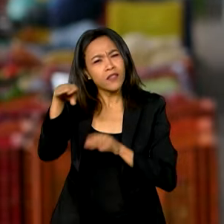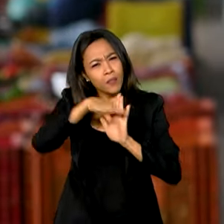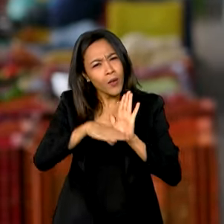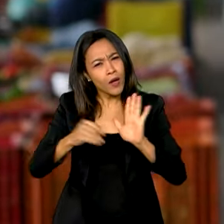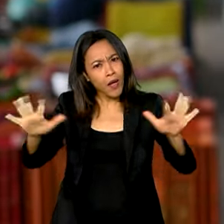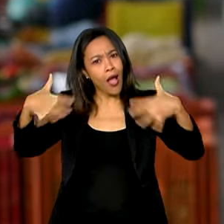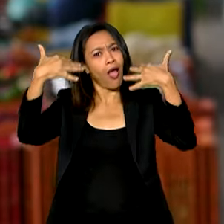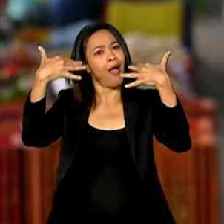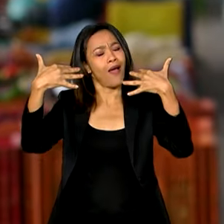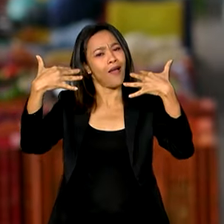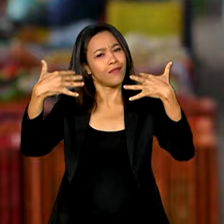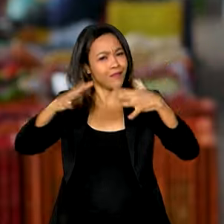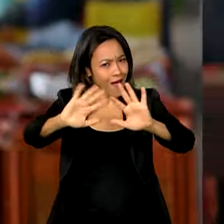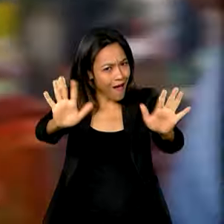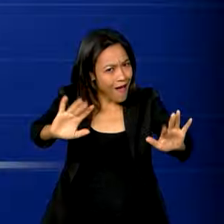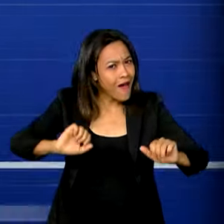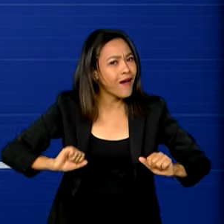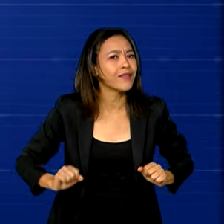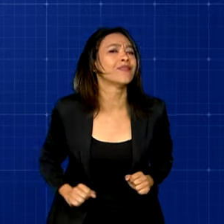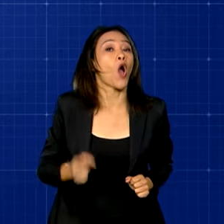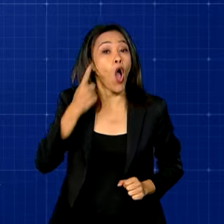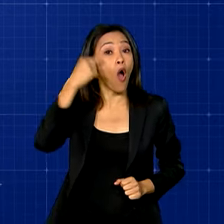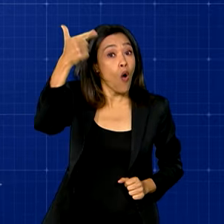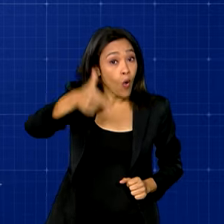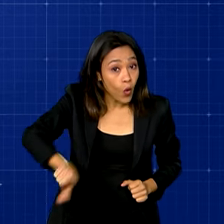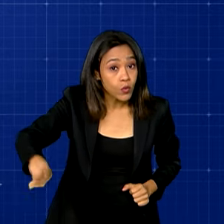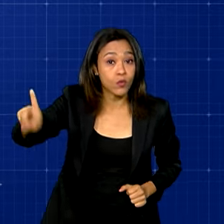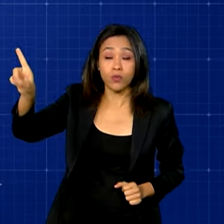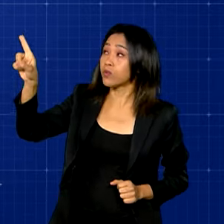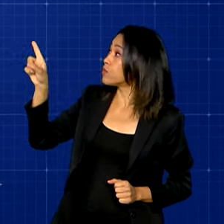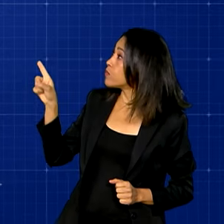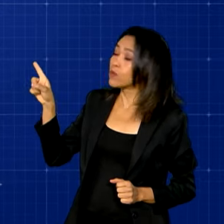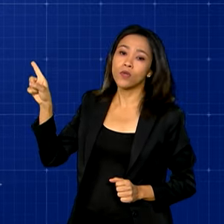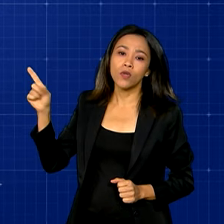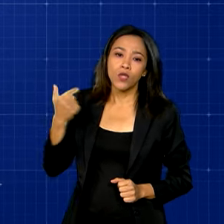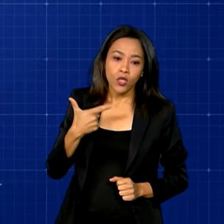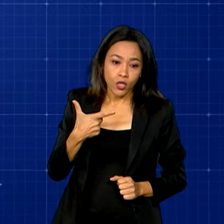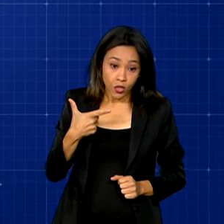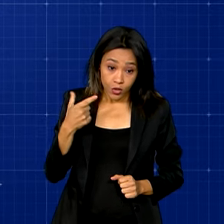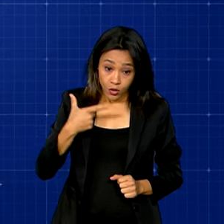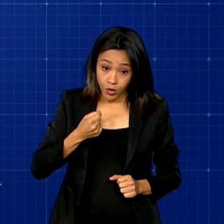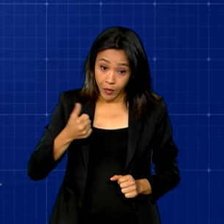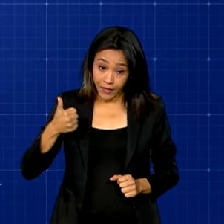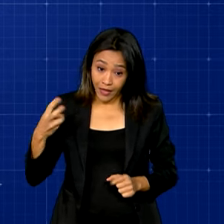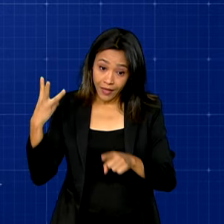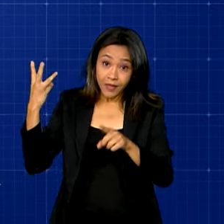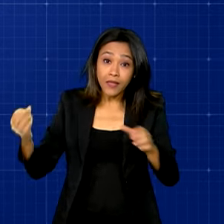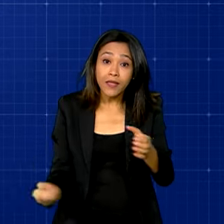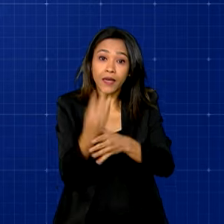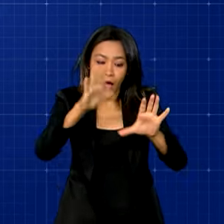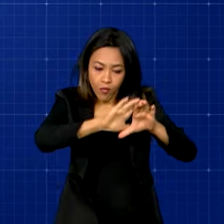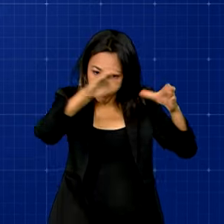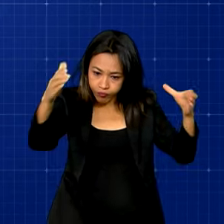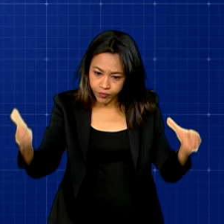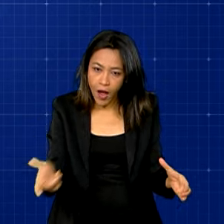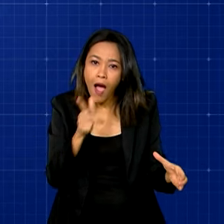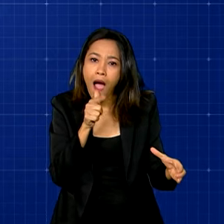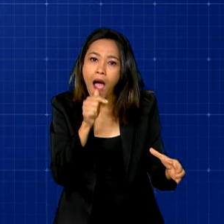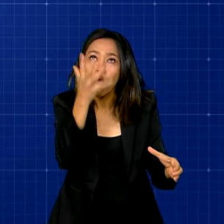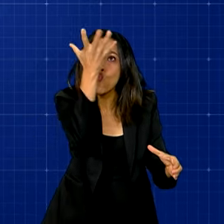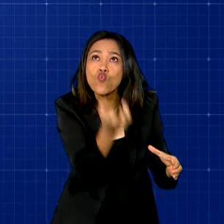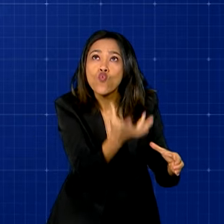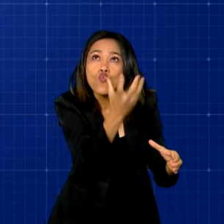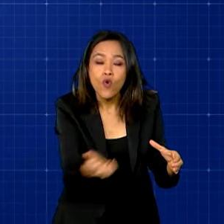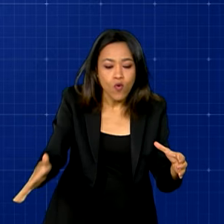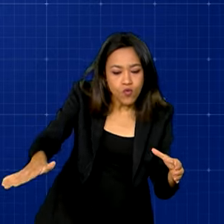notoriedade. Que nada! Criado em 2013, o programa Cisternas garante acesso à água para consumo humano